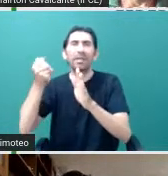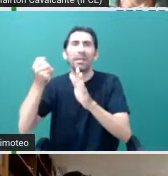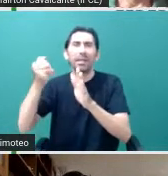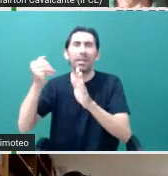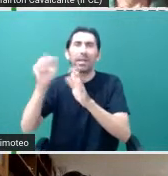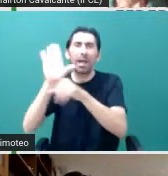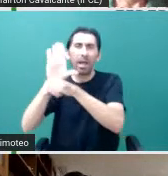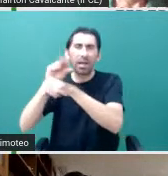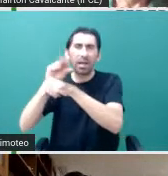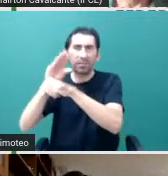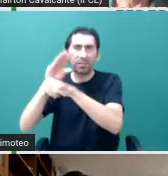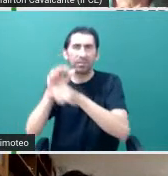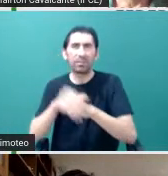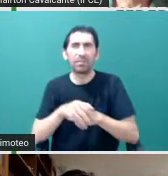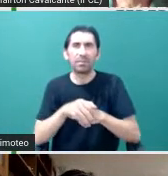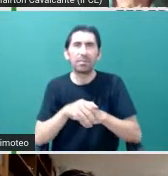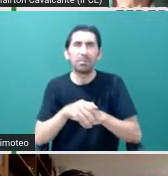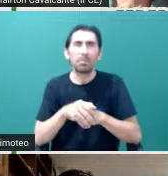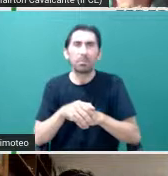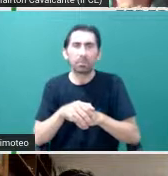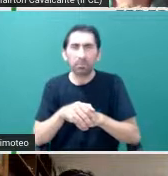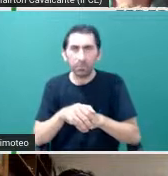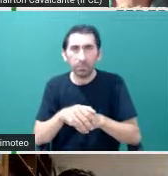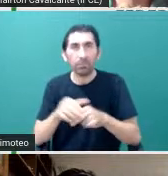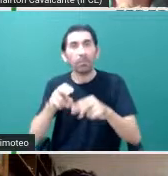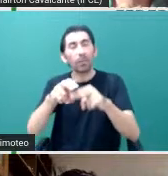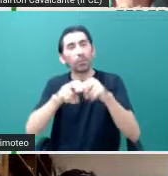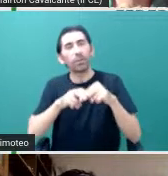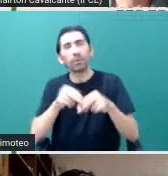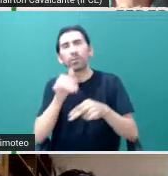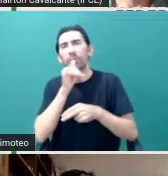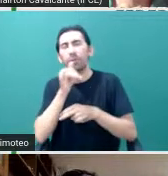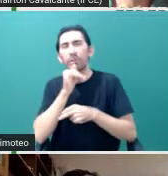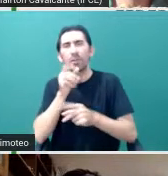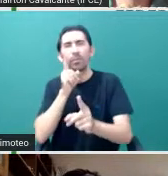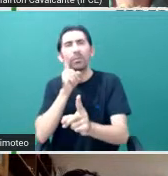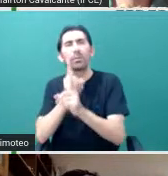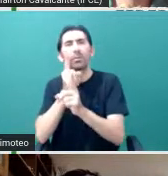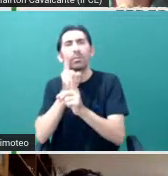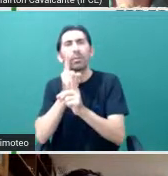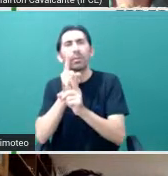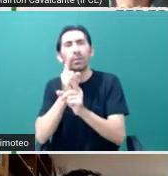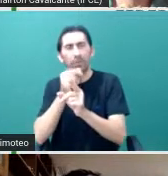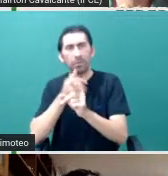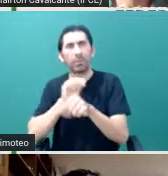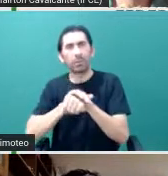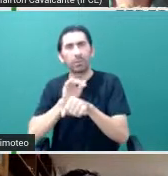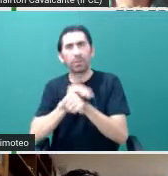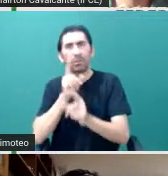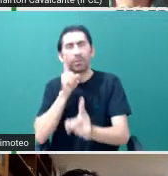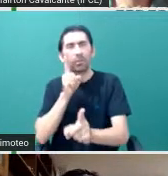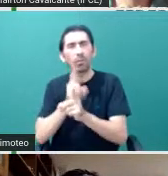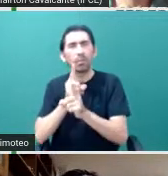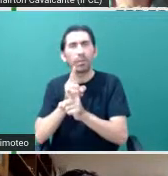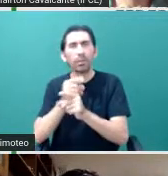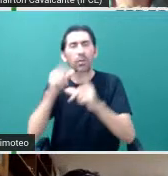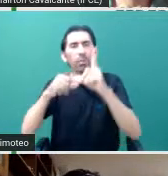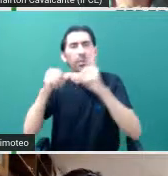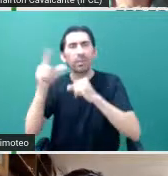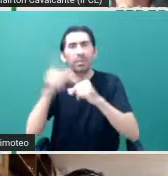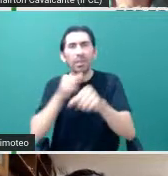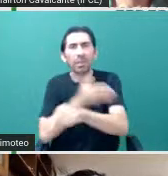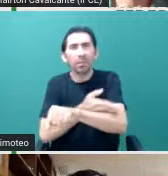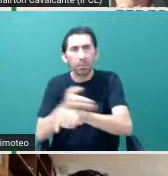de tirar muitos espectros. Com isso, por exemplo, eu descobri uma estrela anã branca que tem